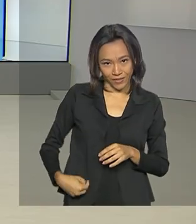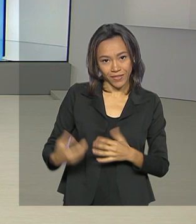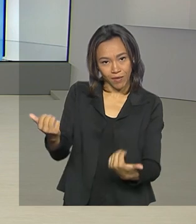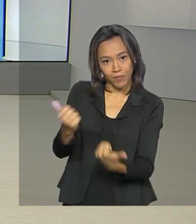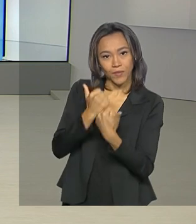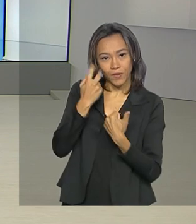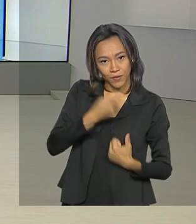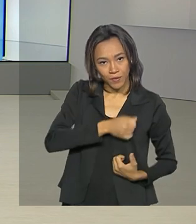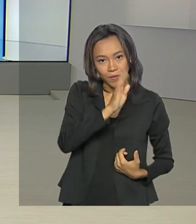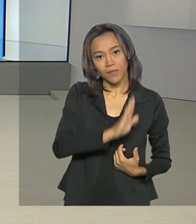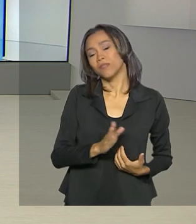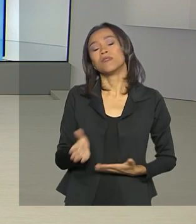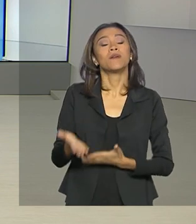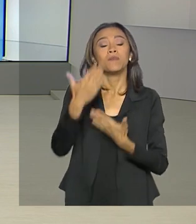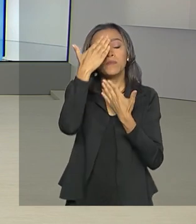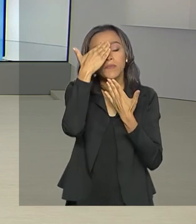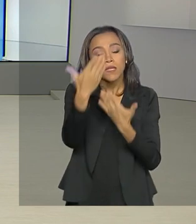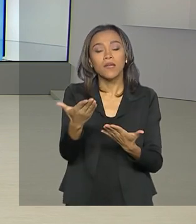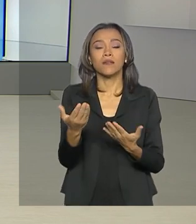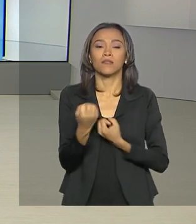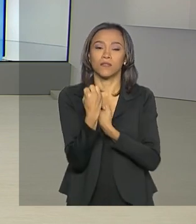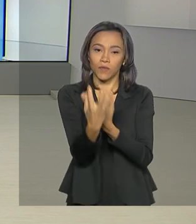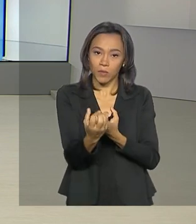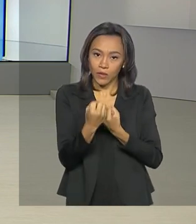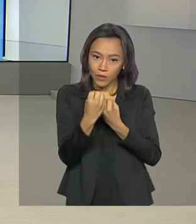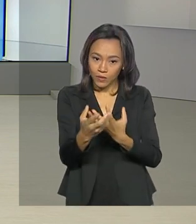certo, Alessandra. Obrigada pelas suas informações ao vivo para a gente, direto do Rio de Janeiro.